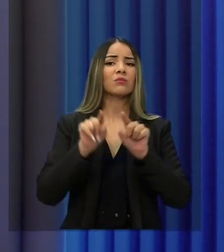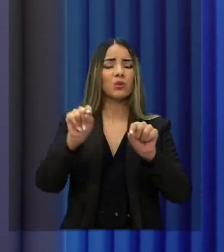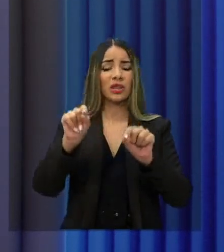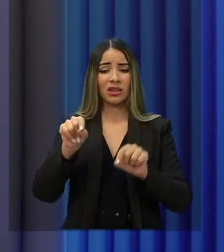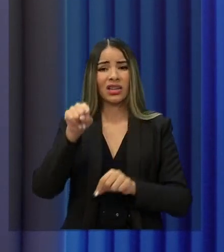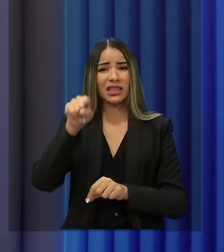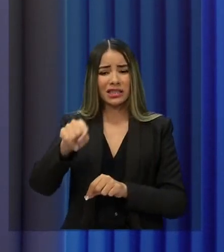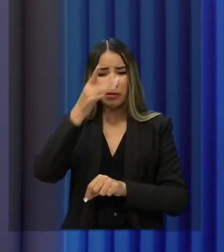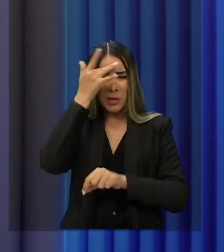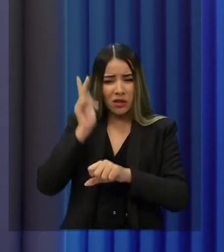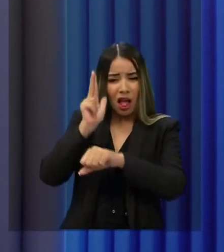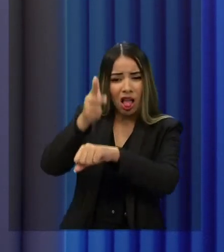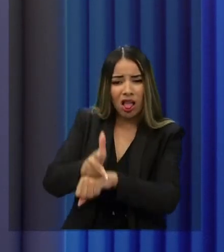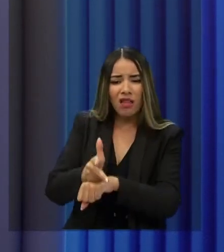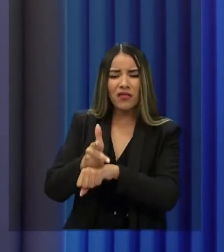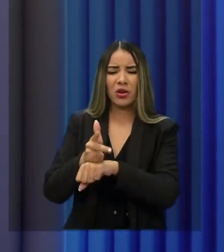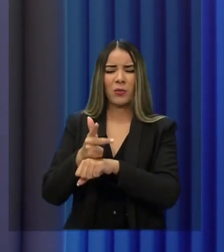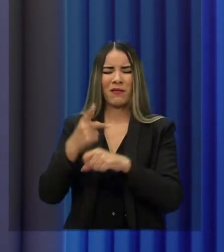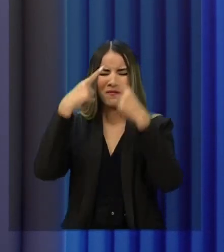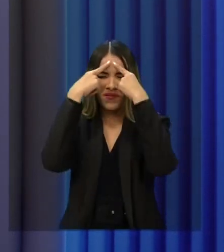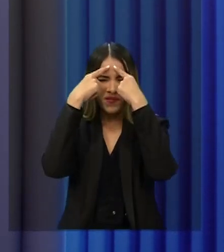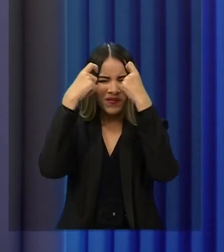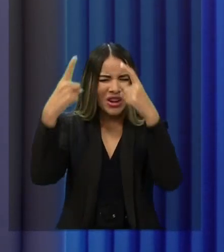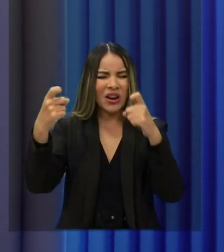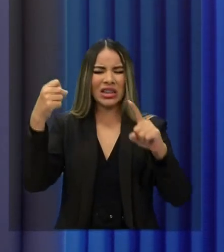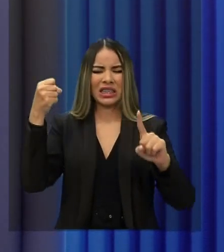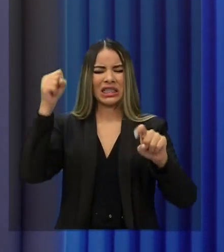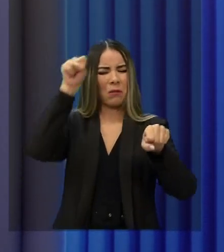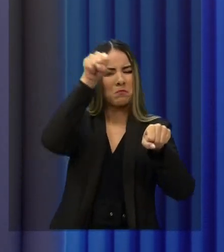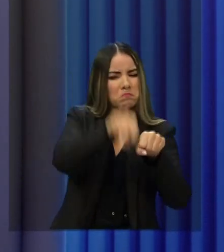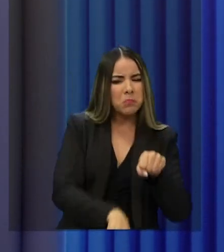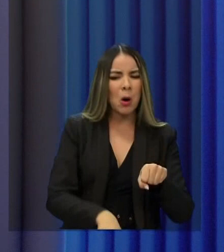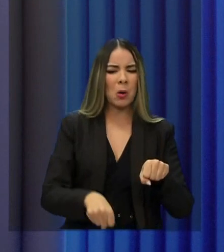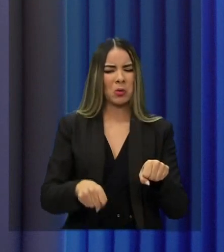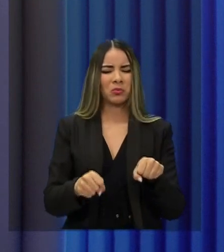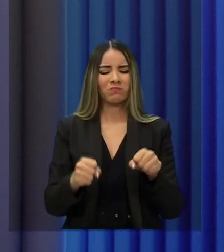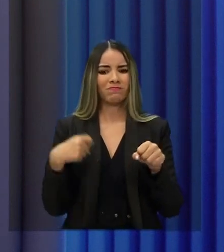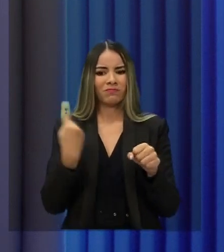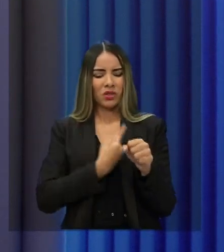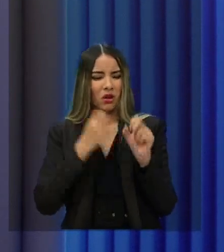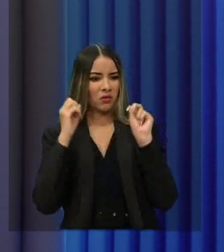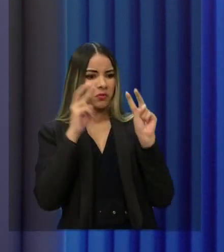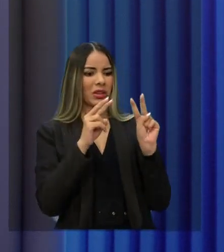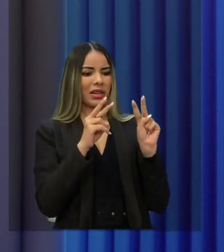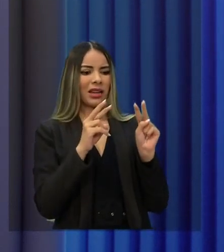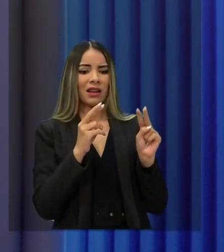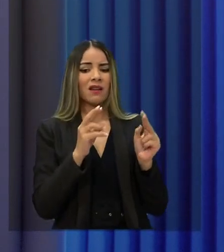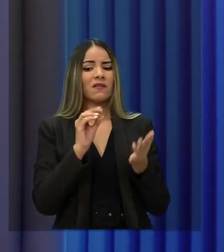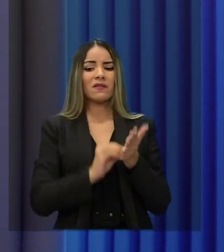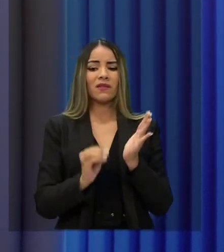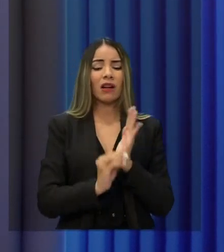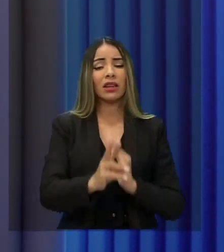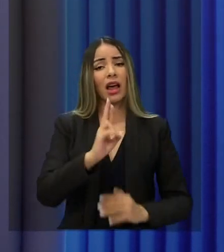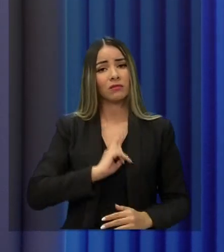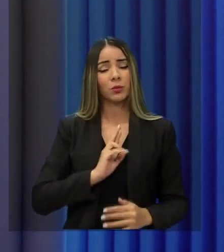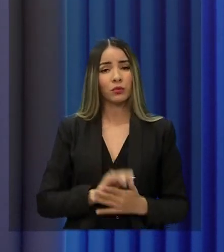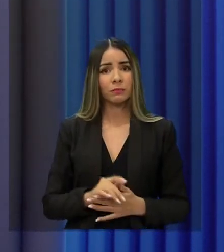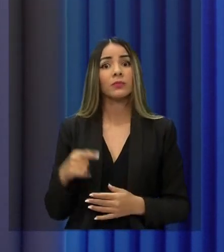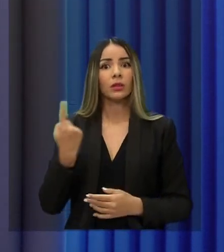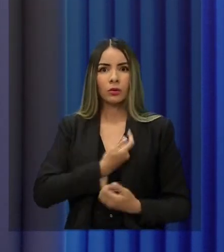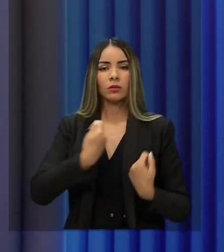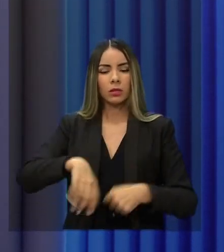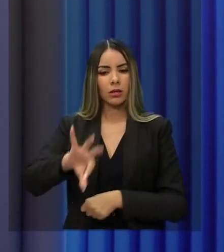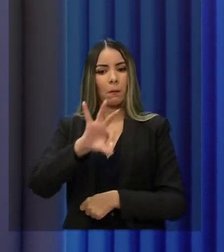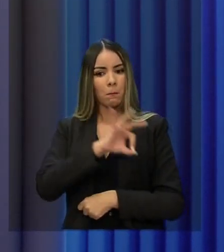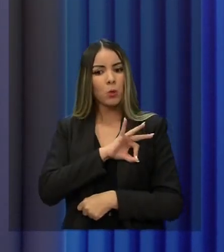isso filmado, a tortura, o homicídio praticado à luz do dia, sem que uma resposta seja dada. Nós precisamos ter uma polícia civil